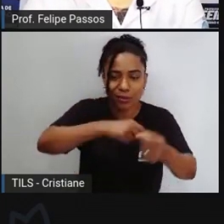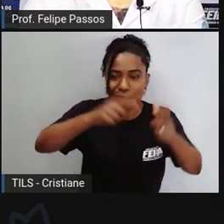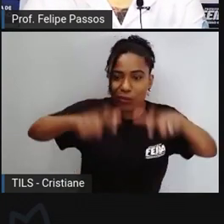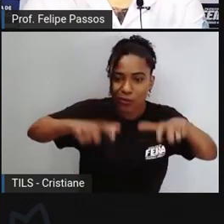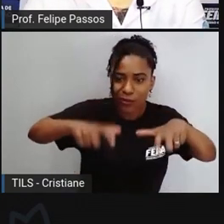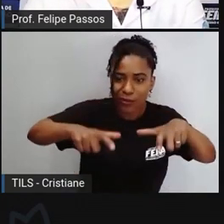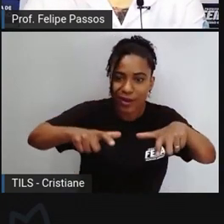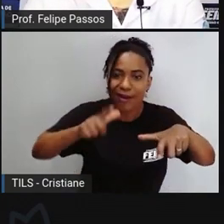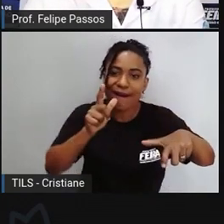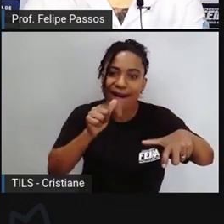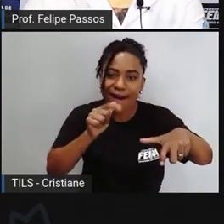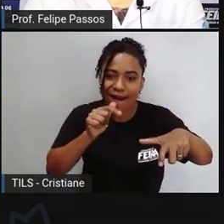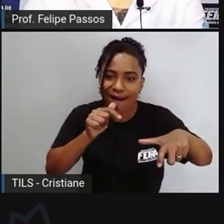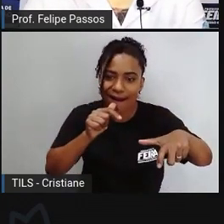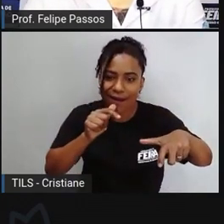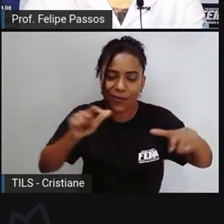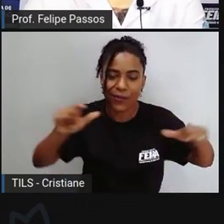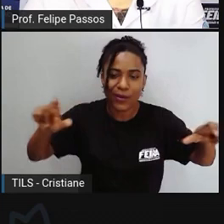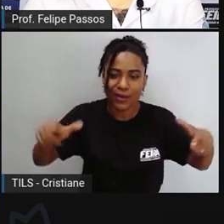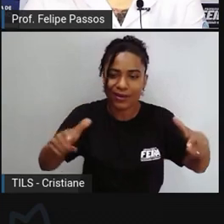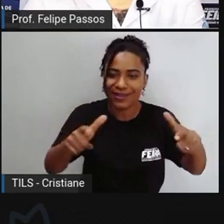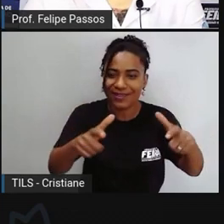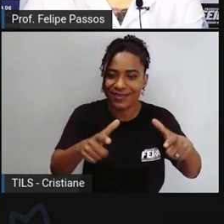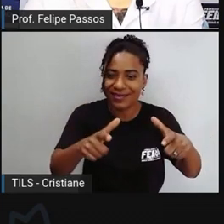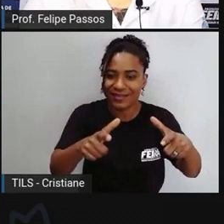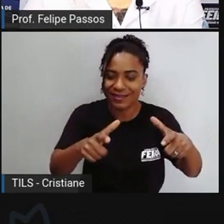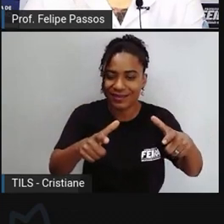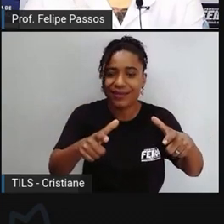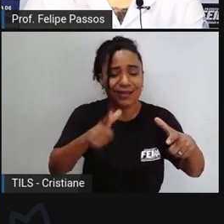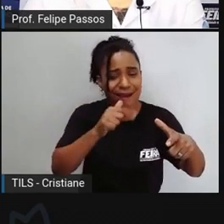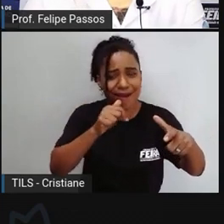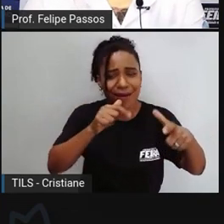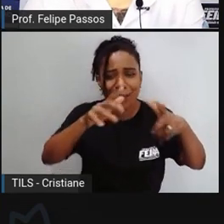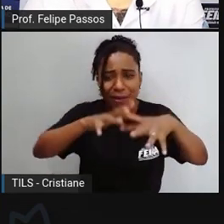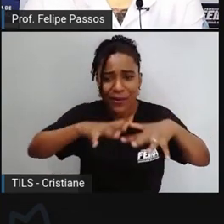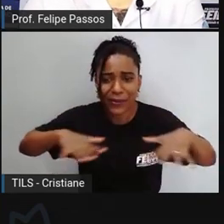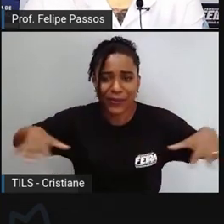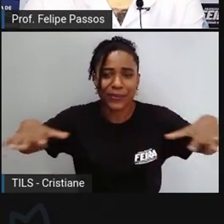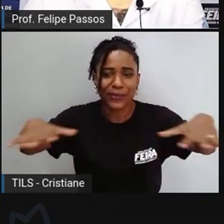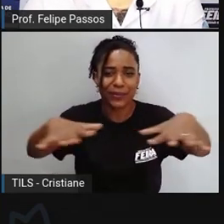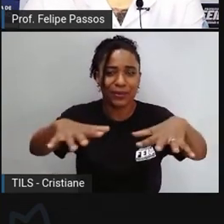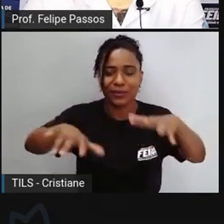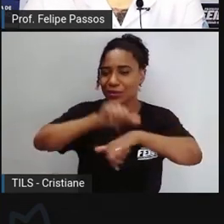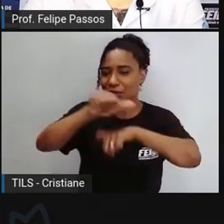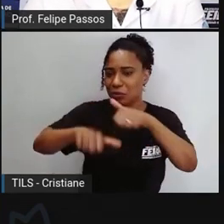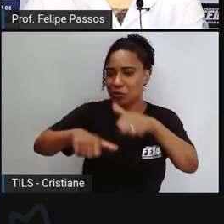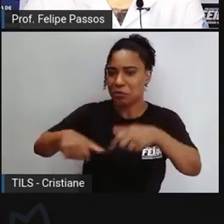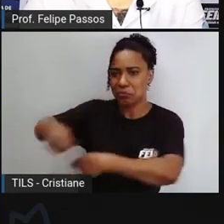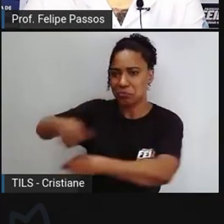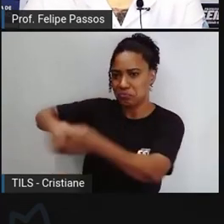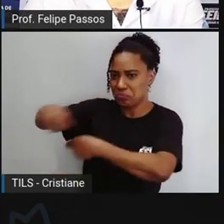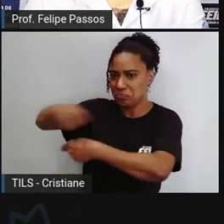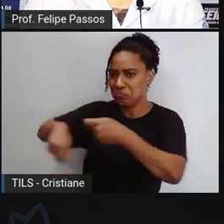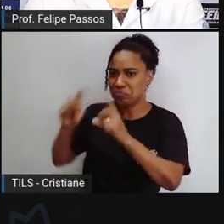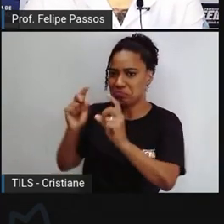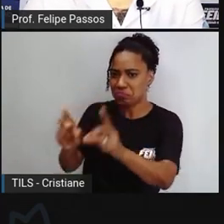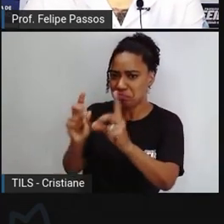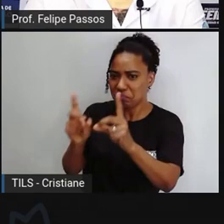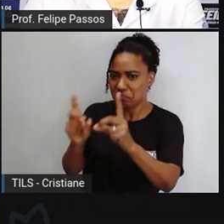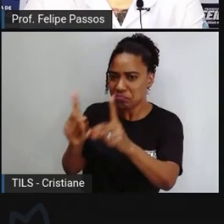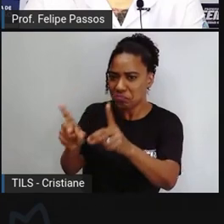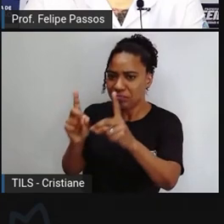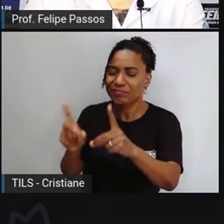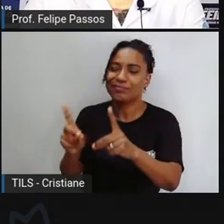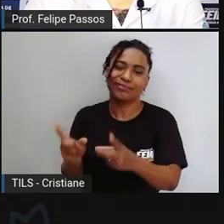Santana dos olhos d'água bem visto dessa forma